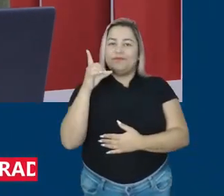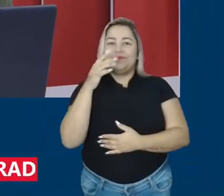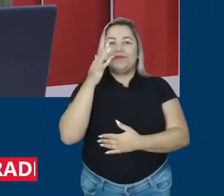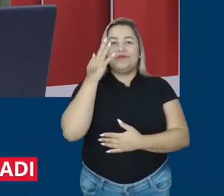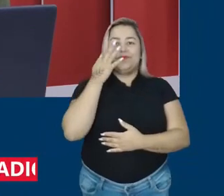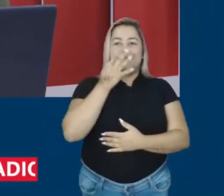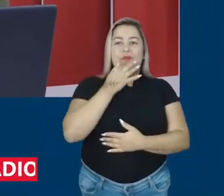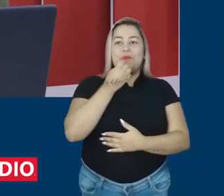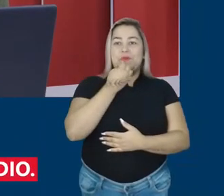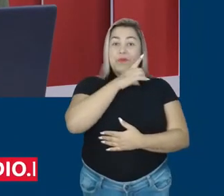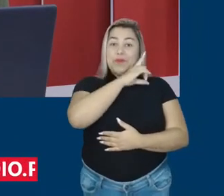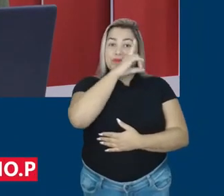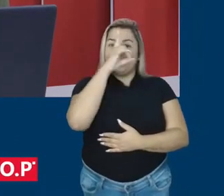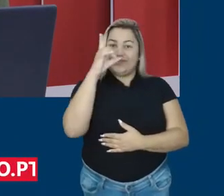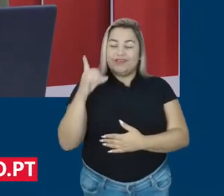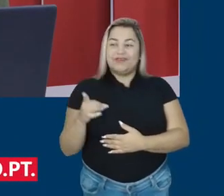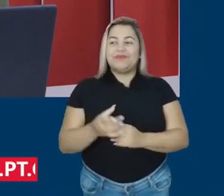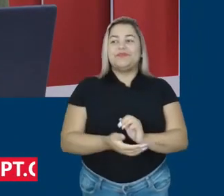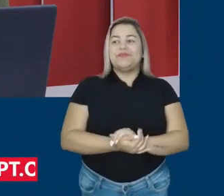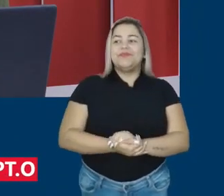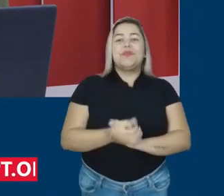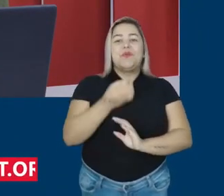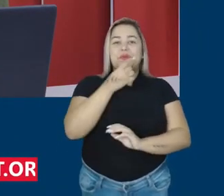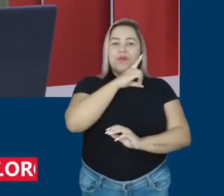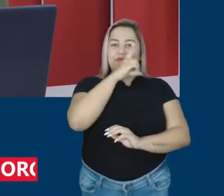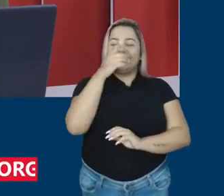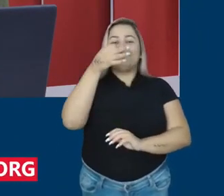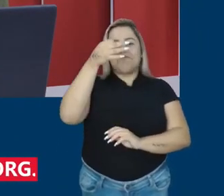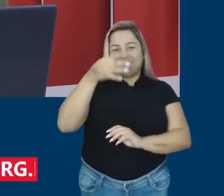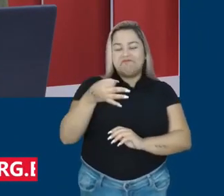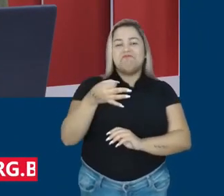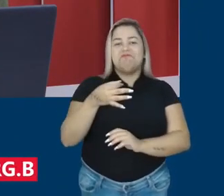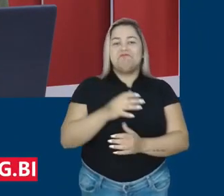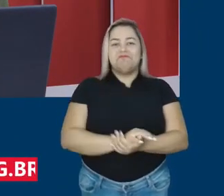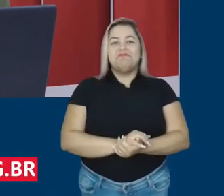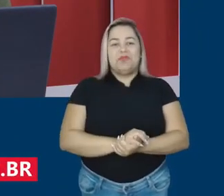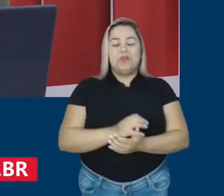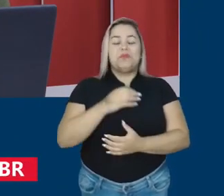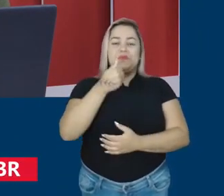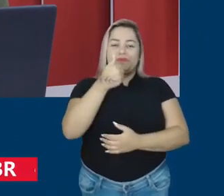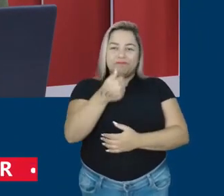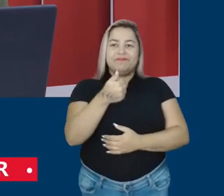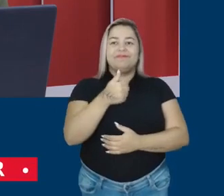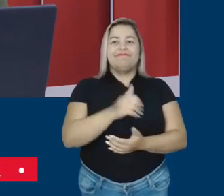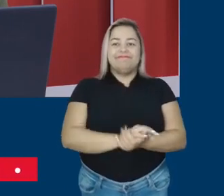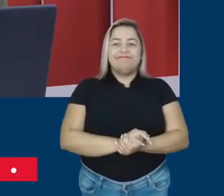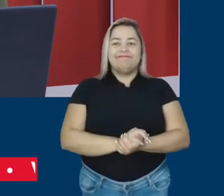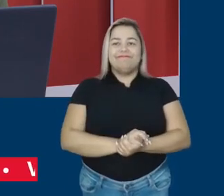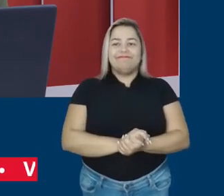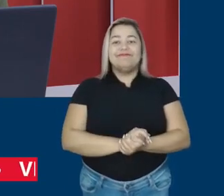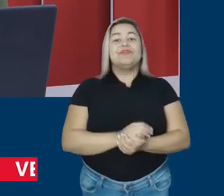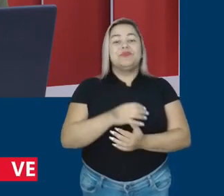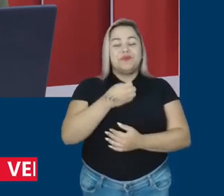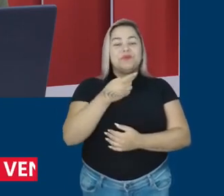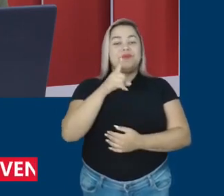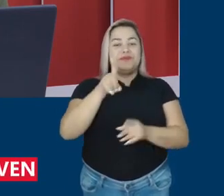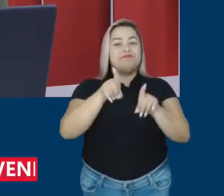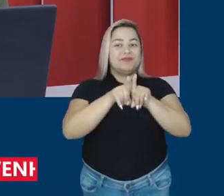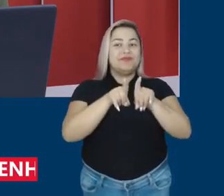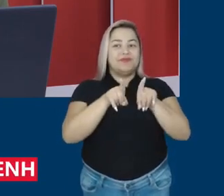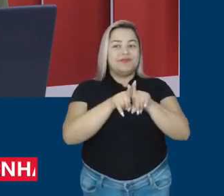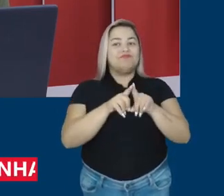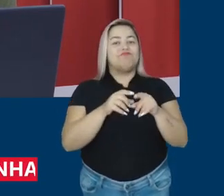Fernando. Bom dia, Amanda. Tudo certo com você? Tudo bem com você, Fernando. Tudo bem, tudo